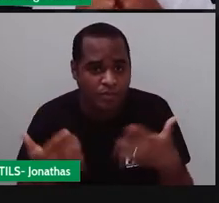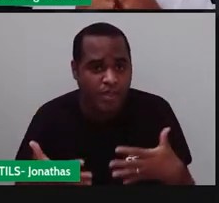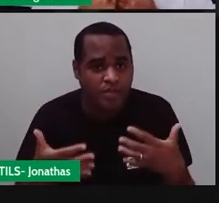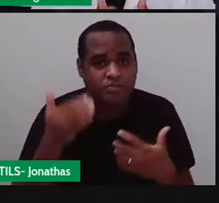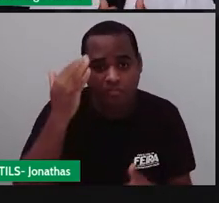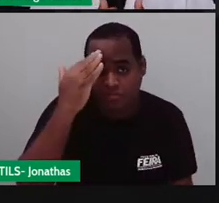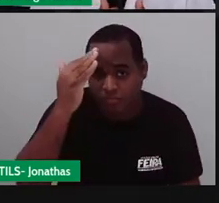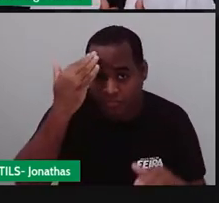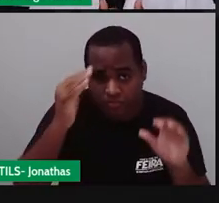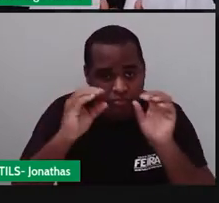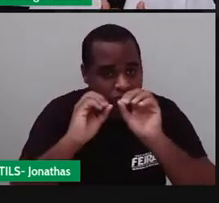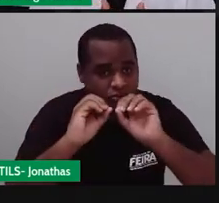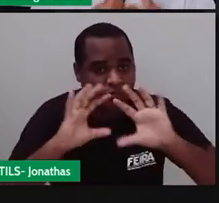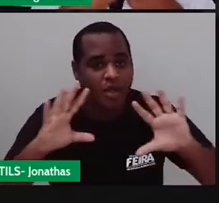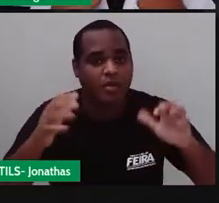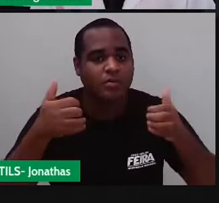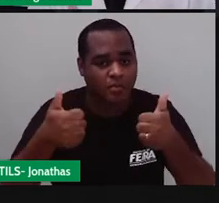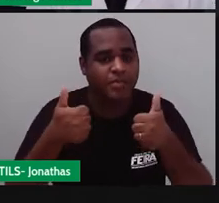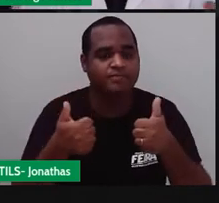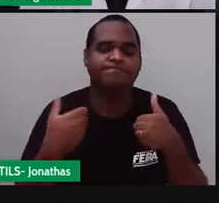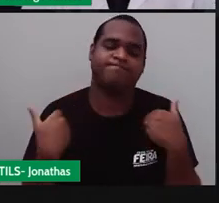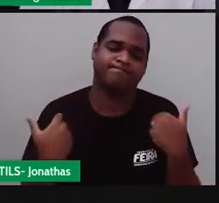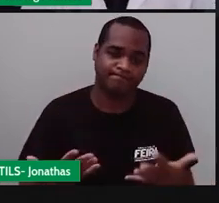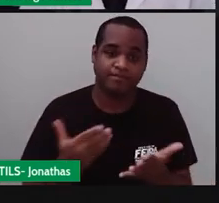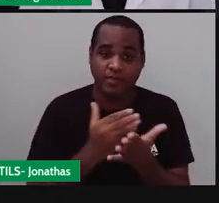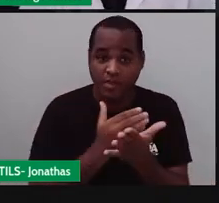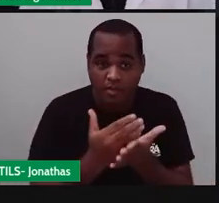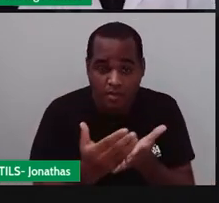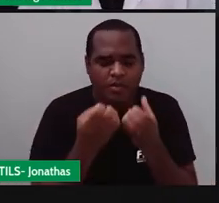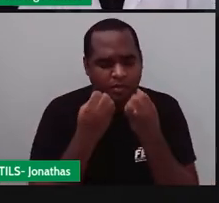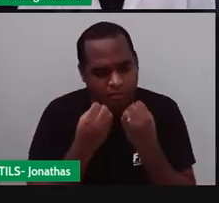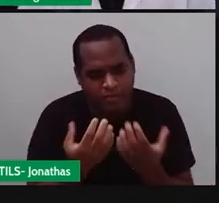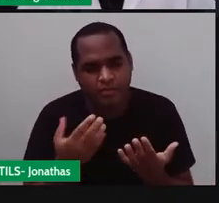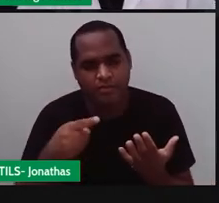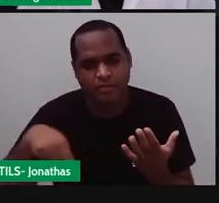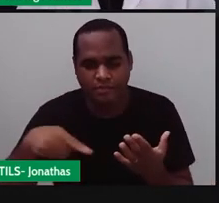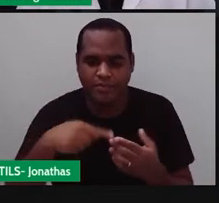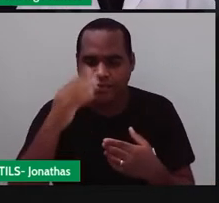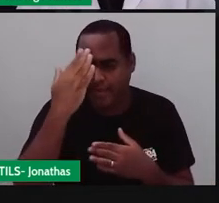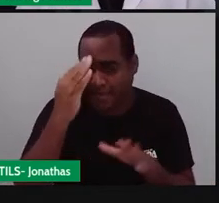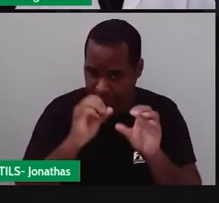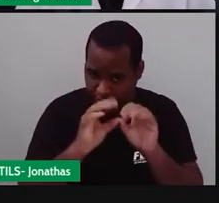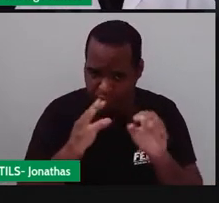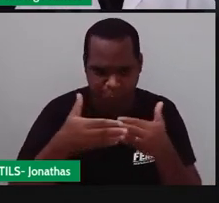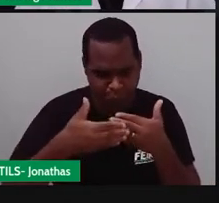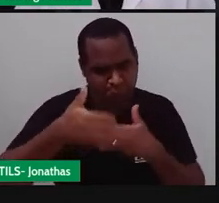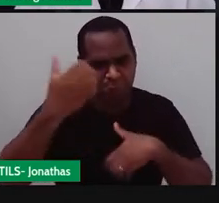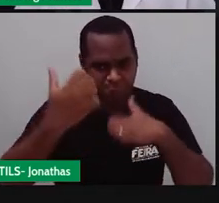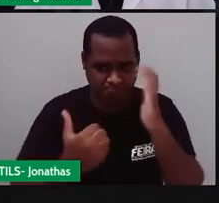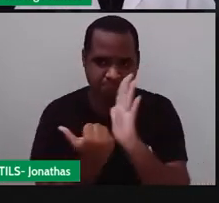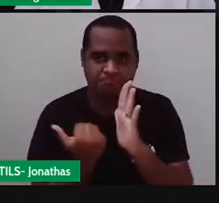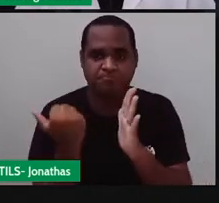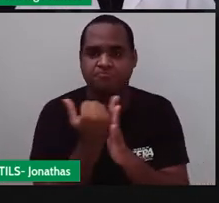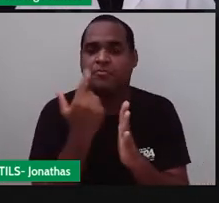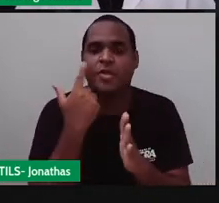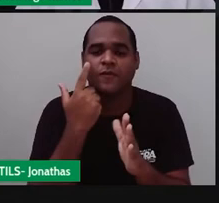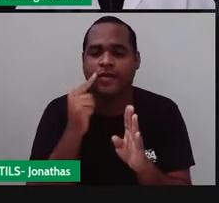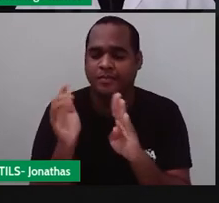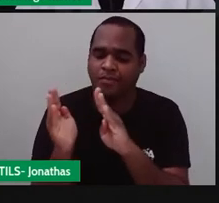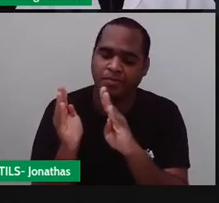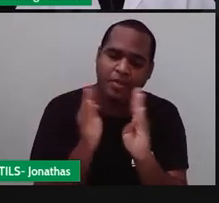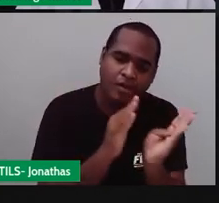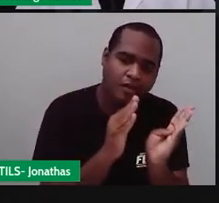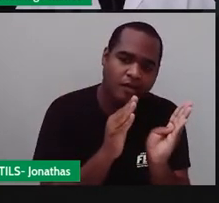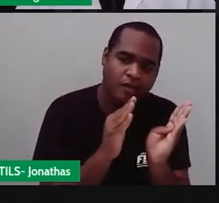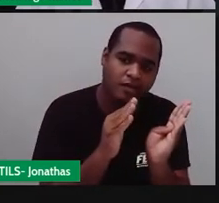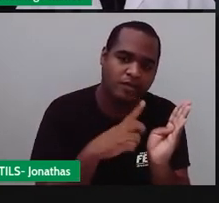100% na compreensão. Bom, eu espero que sim. A gente arrasta aqui um pouquinho a